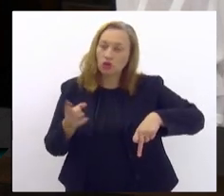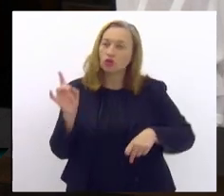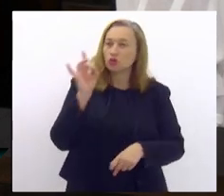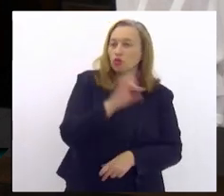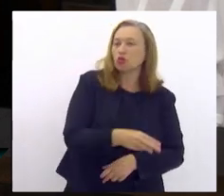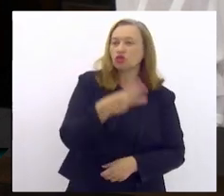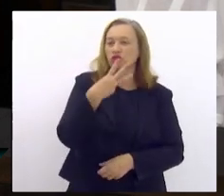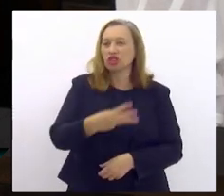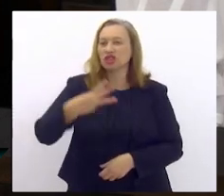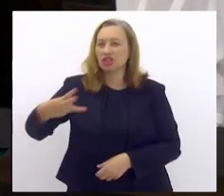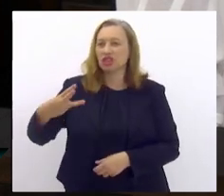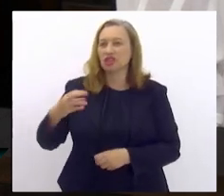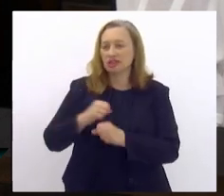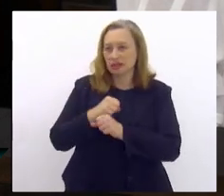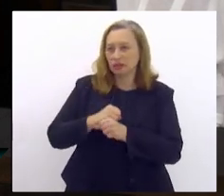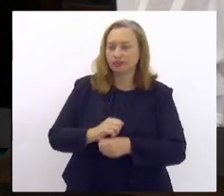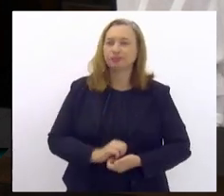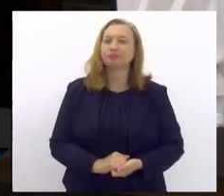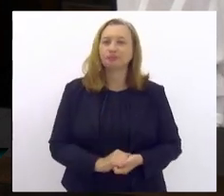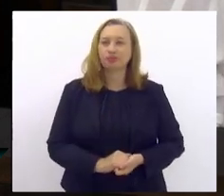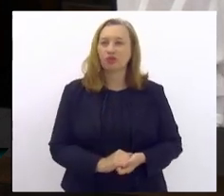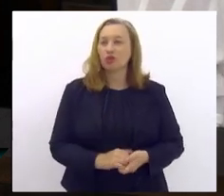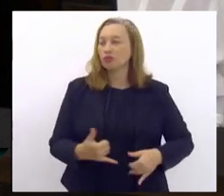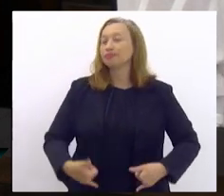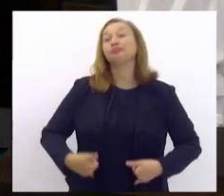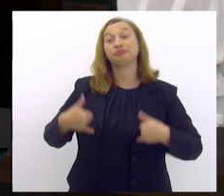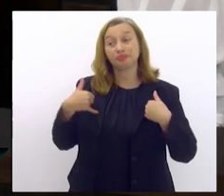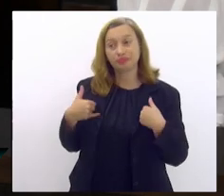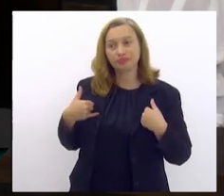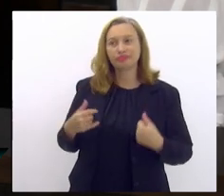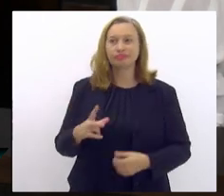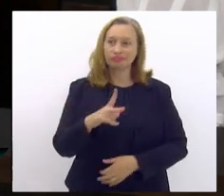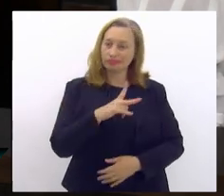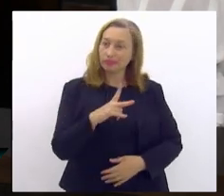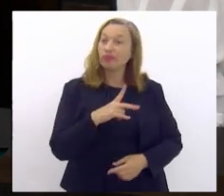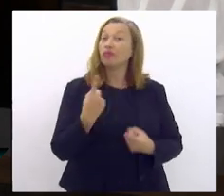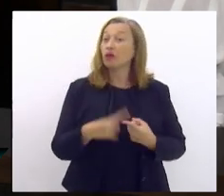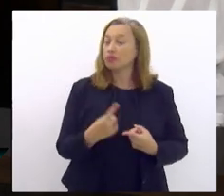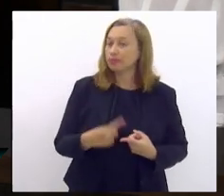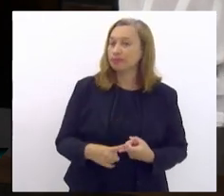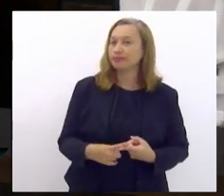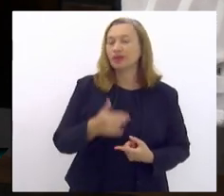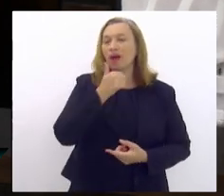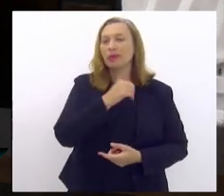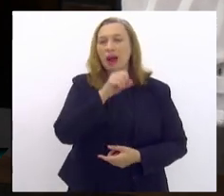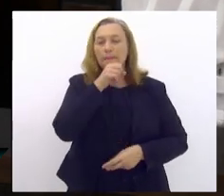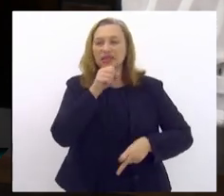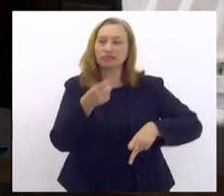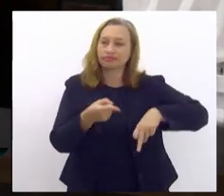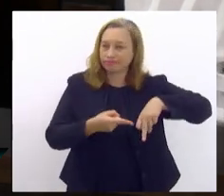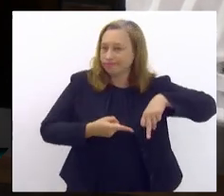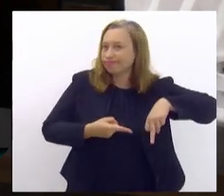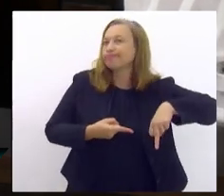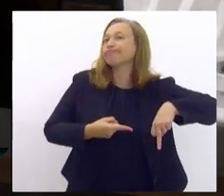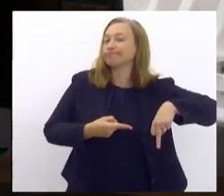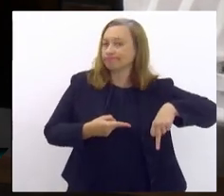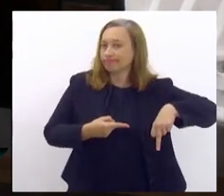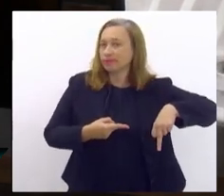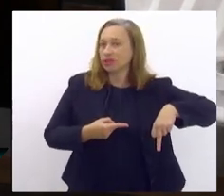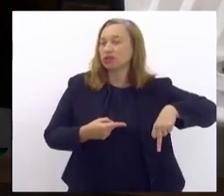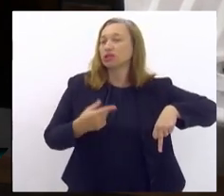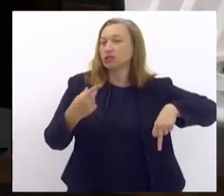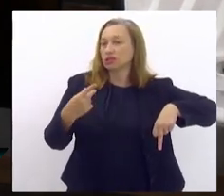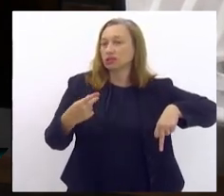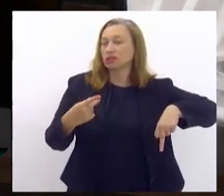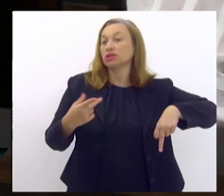33 anos. E é um orgulho pessoal, porque tive minha mãe amputada de sua perna e seus